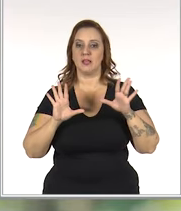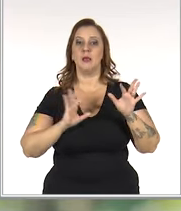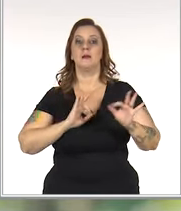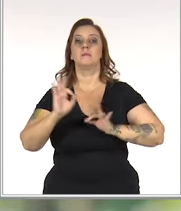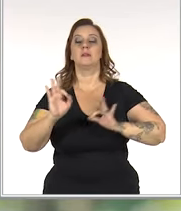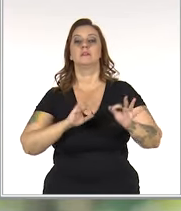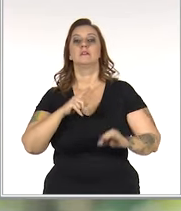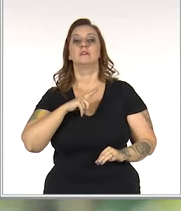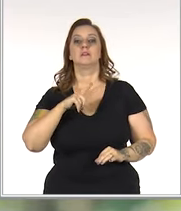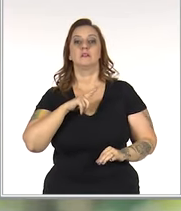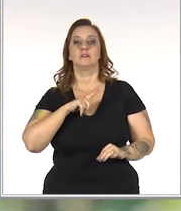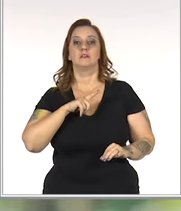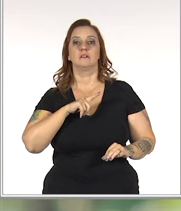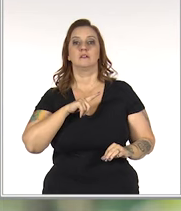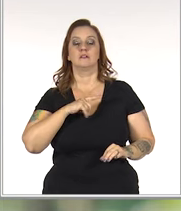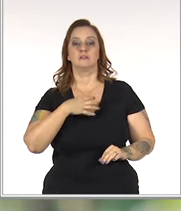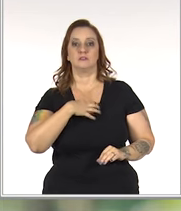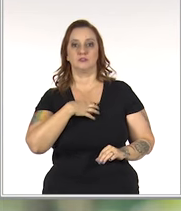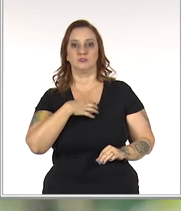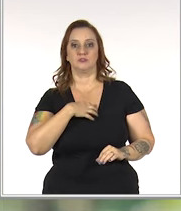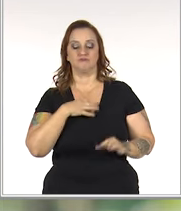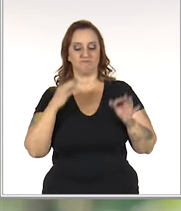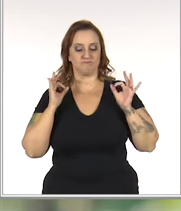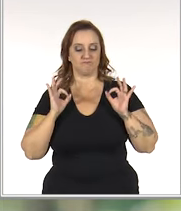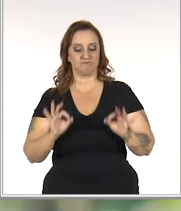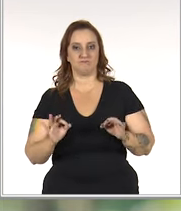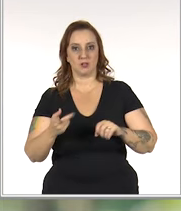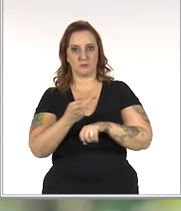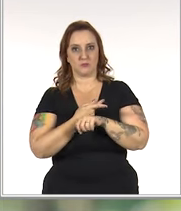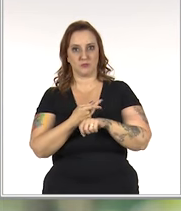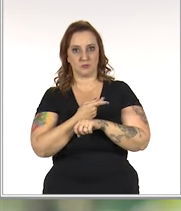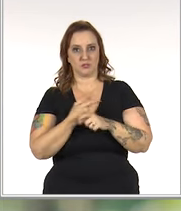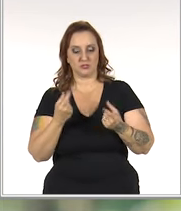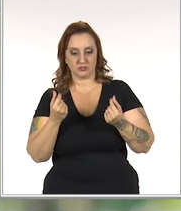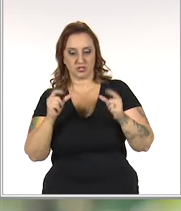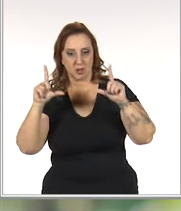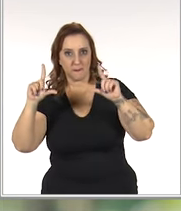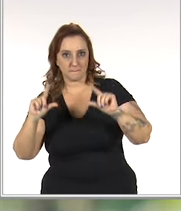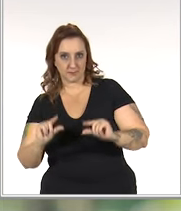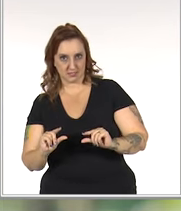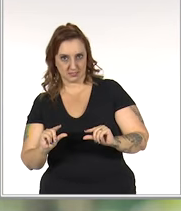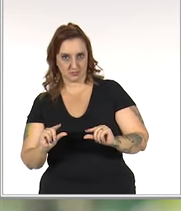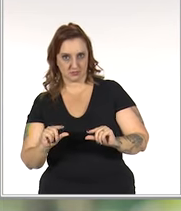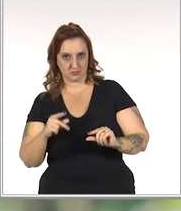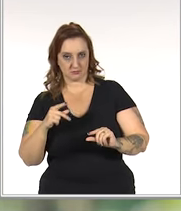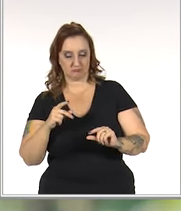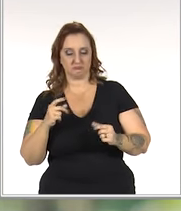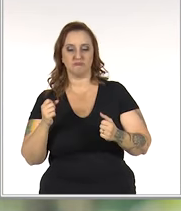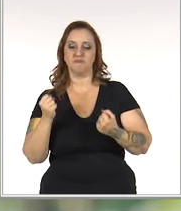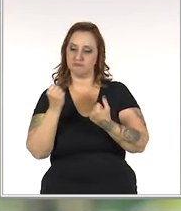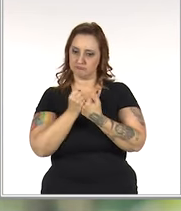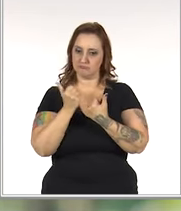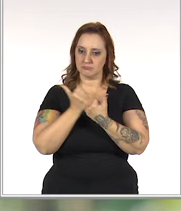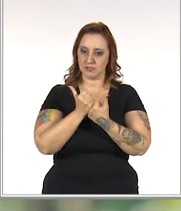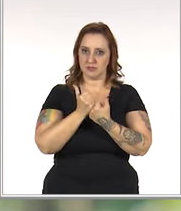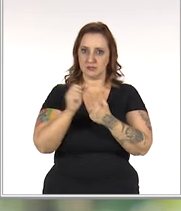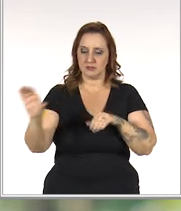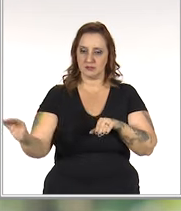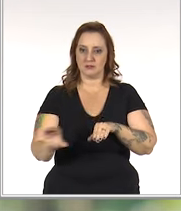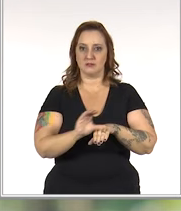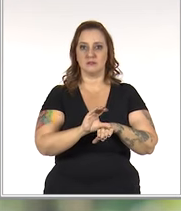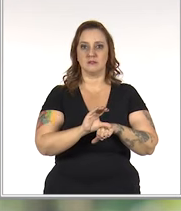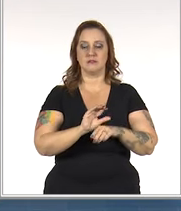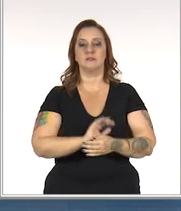que você tenha um planejamento de uma forma mais correta, buscando um dinheiro mais barato para sustentar esse